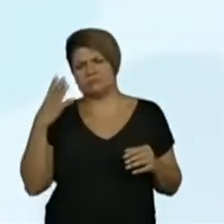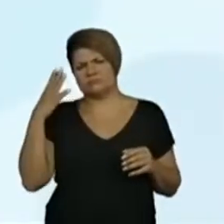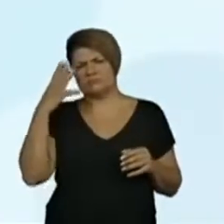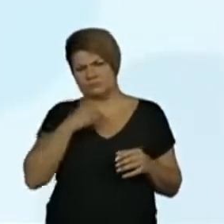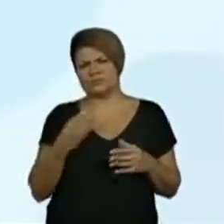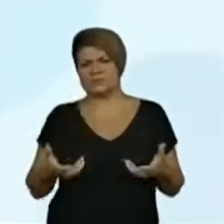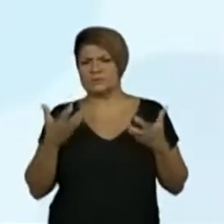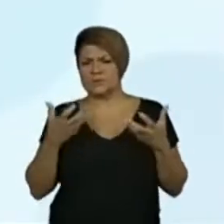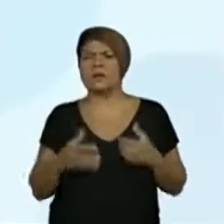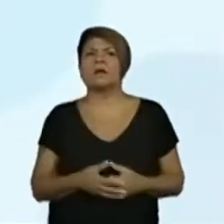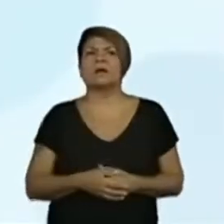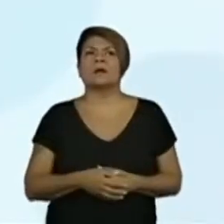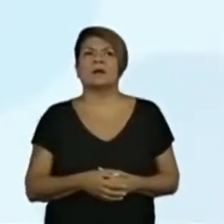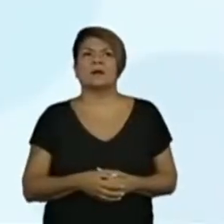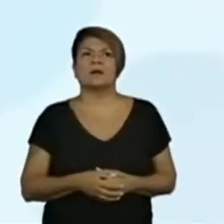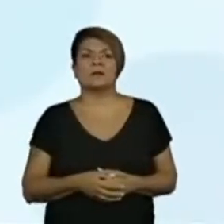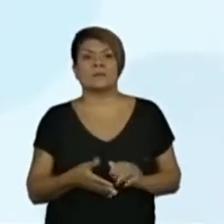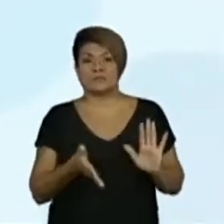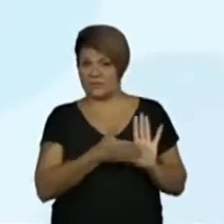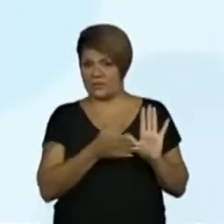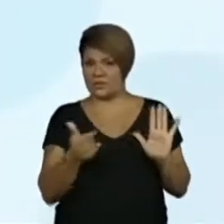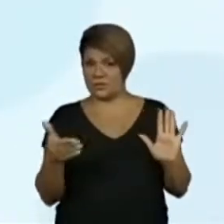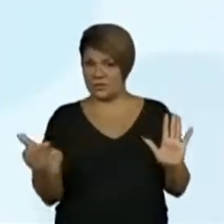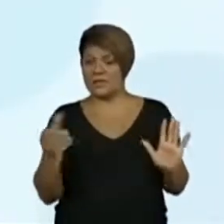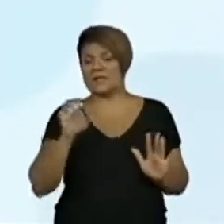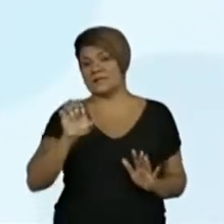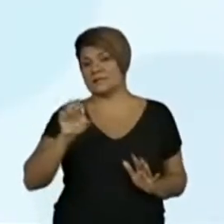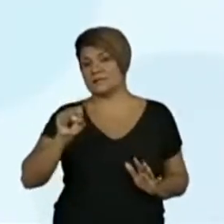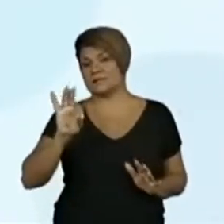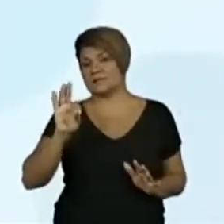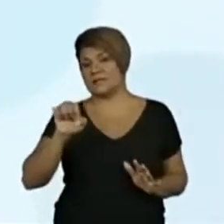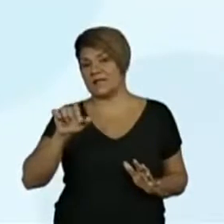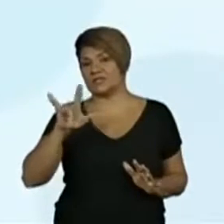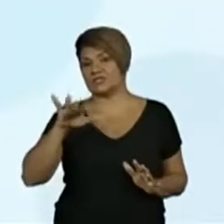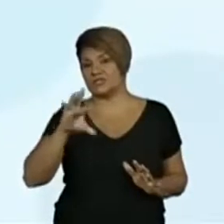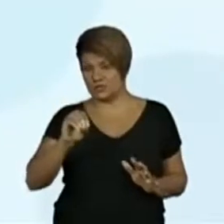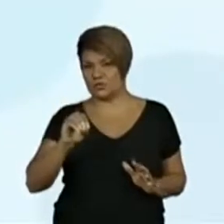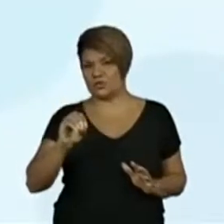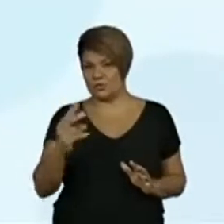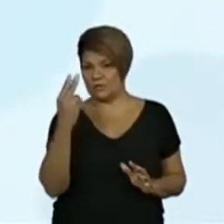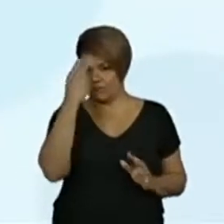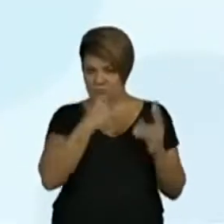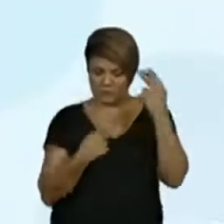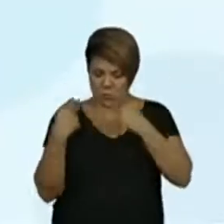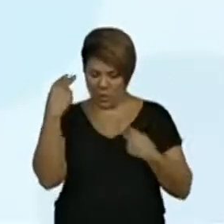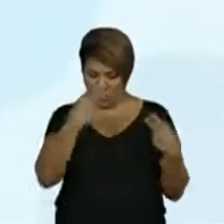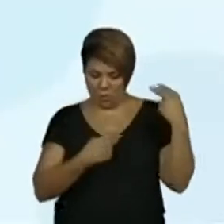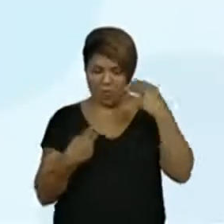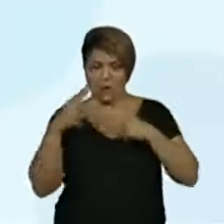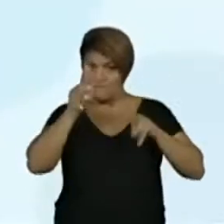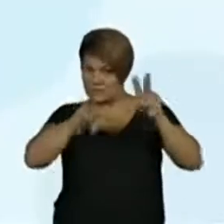posso colocar então o fator estético? Sim, enquanto eles vão pensando. A estética.